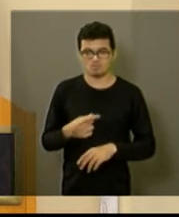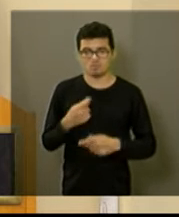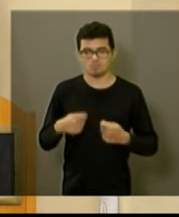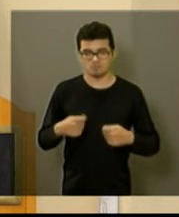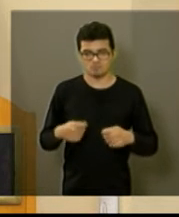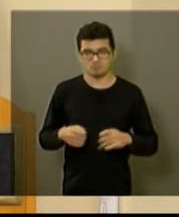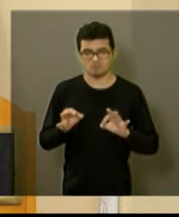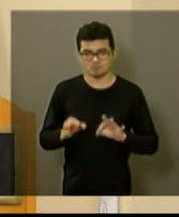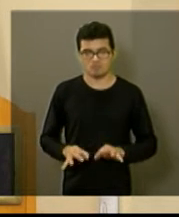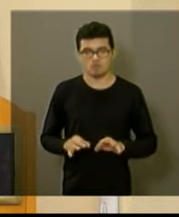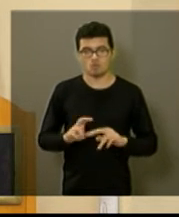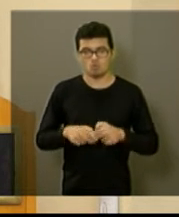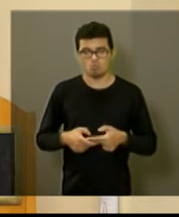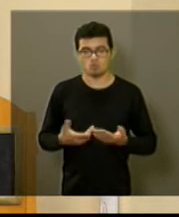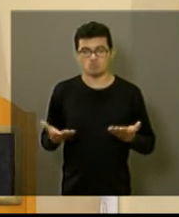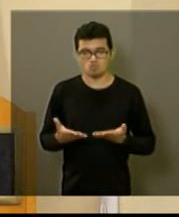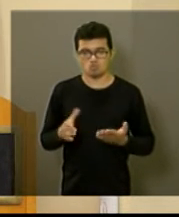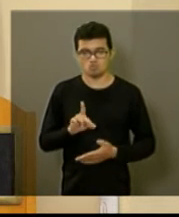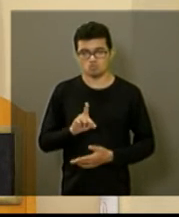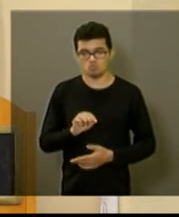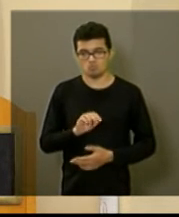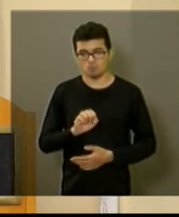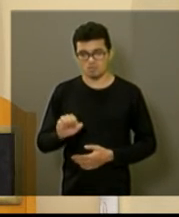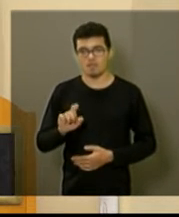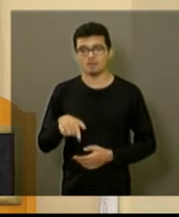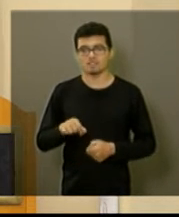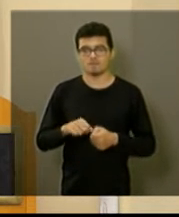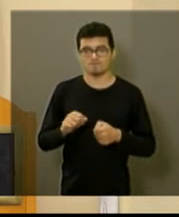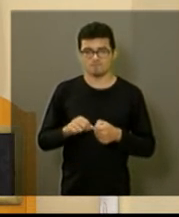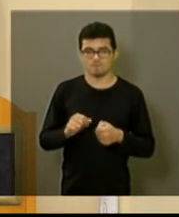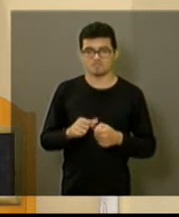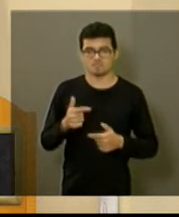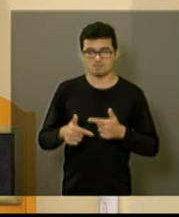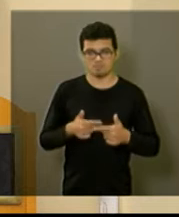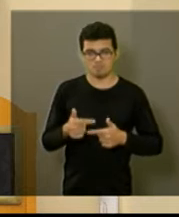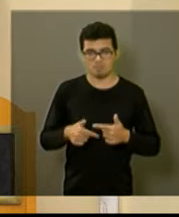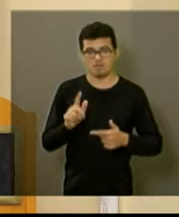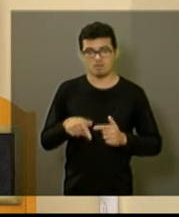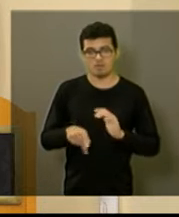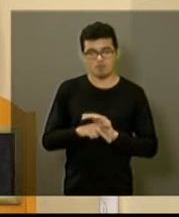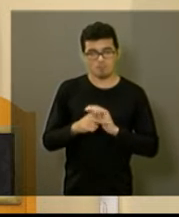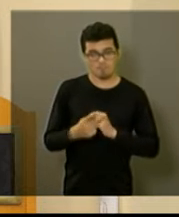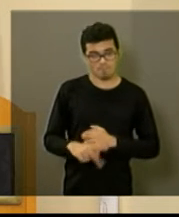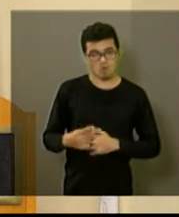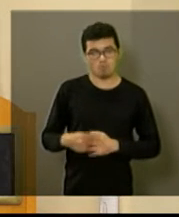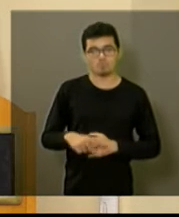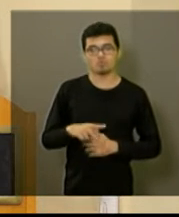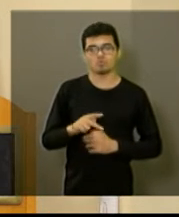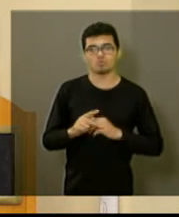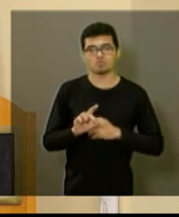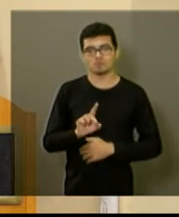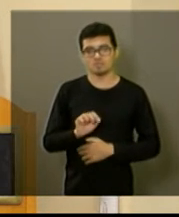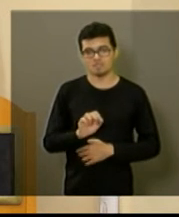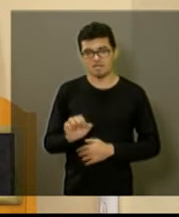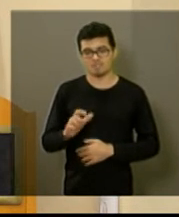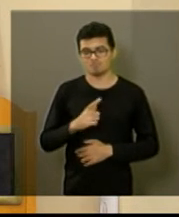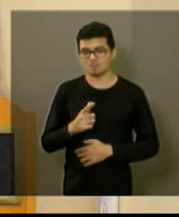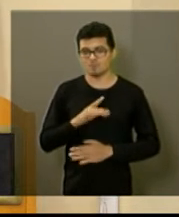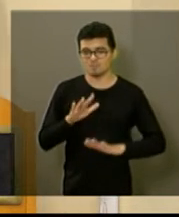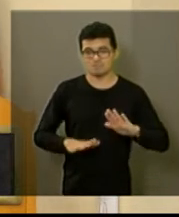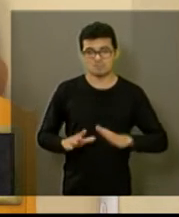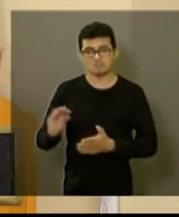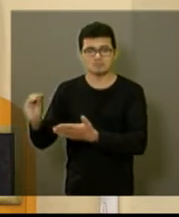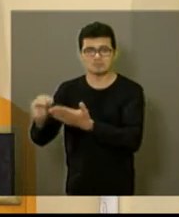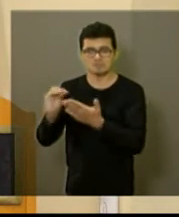de licitação por isso que o DAE hoje basicamente é o DAE que está fazendo esse serviço equipe própria equipe própria então não está de repente atendendo